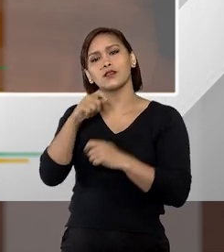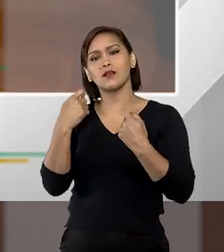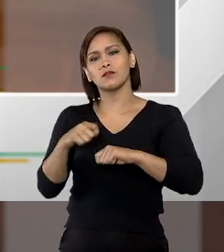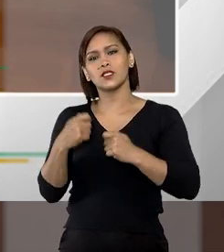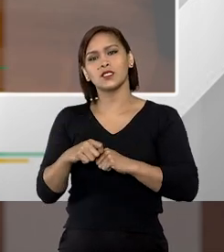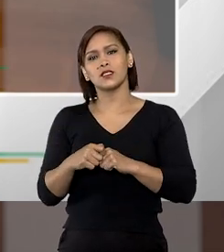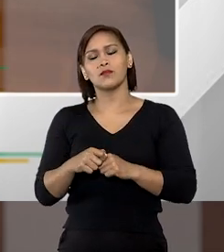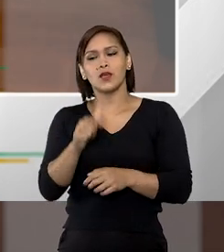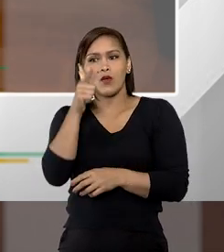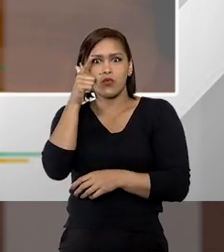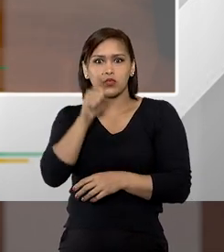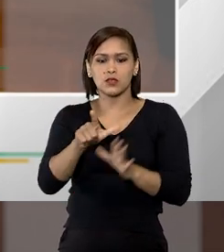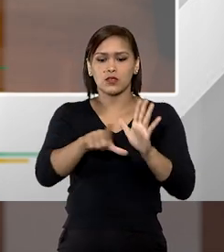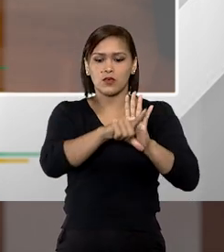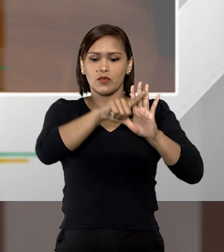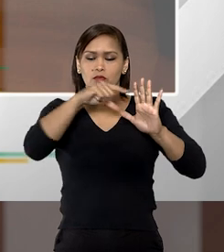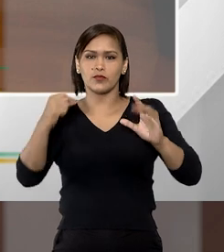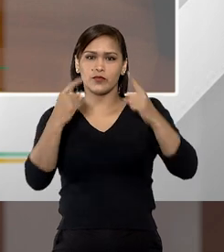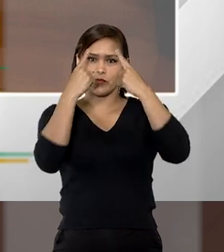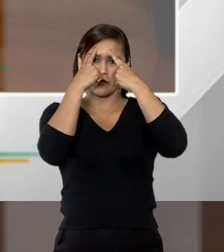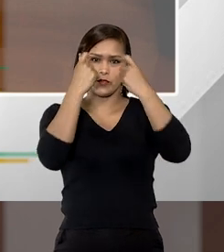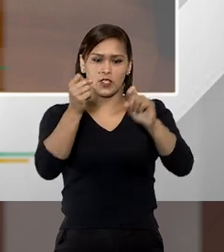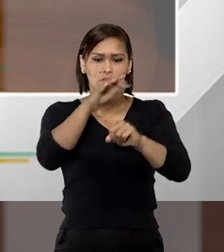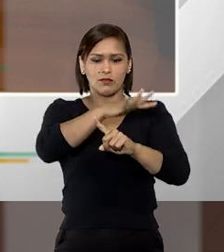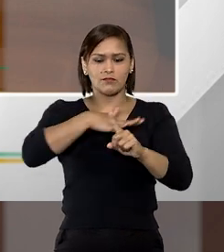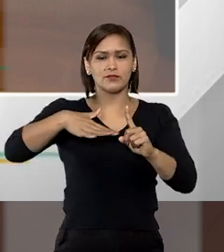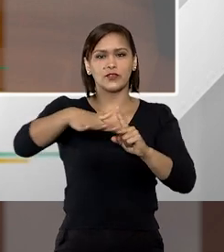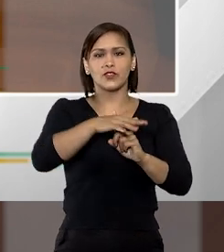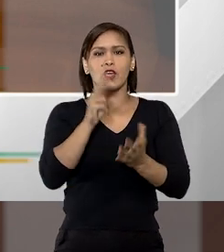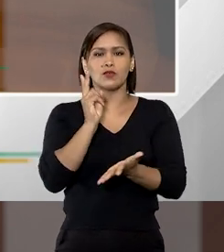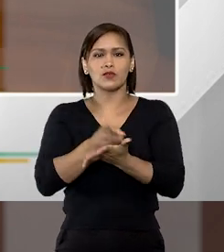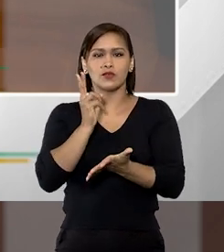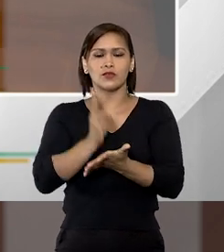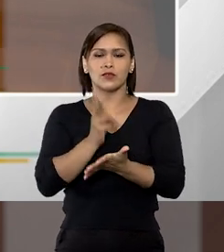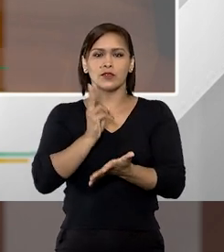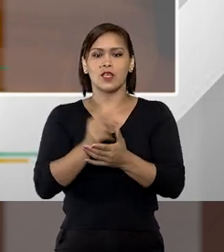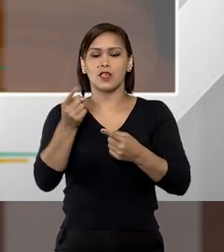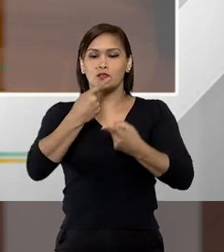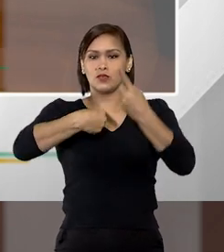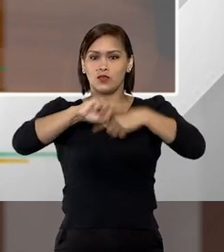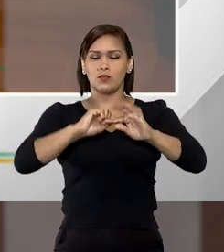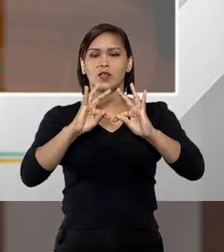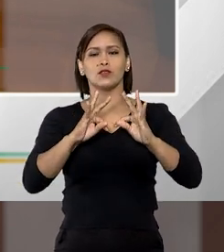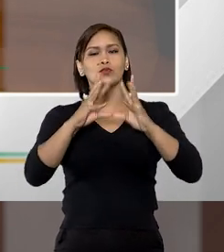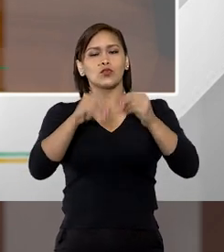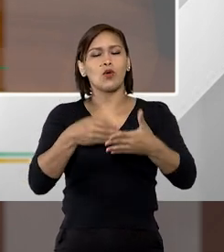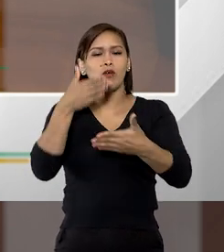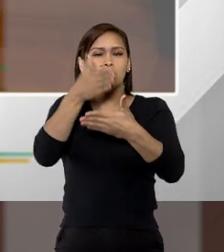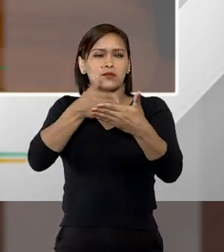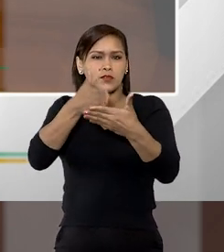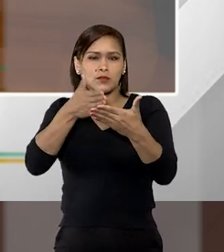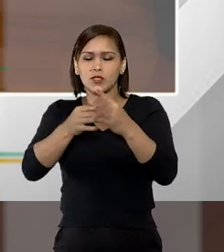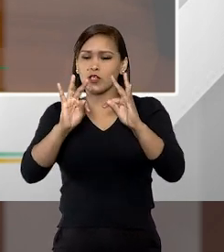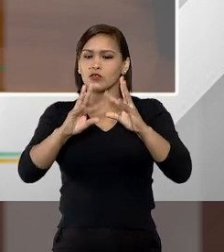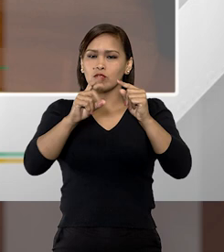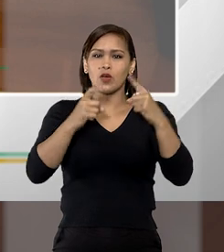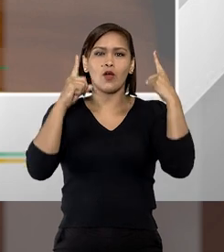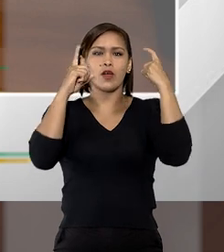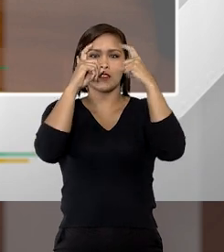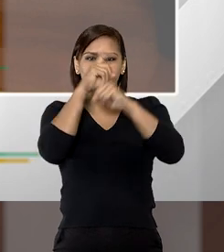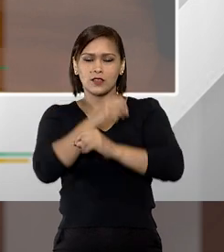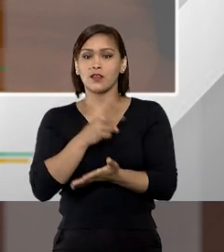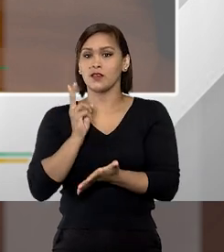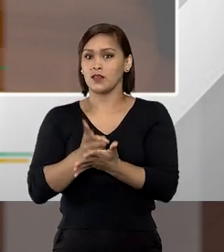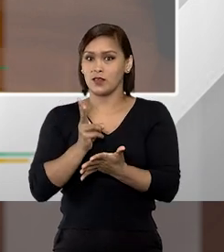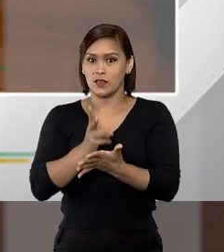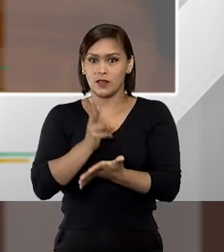para que ela consiga sair desse ciclo de violência e conseguir superar todos os obstáculos, todas as dificuldades para